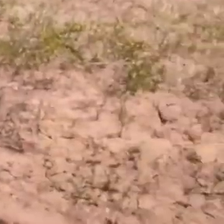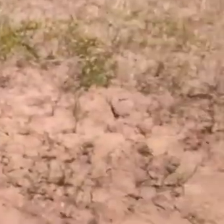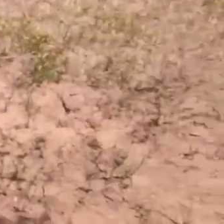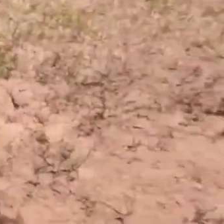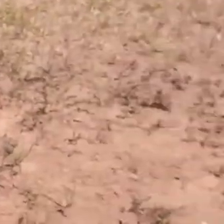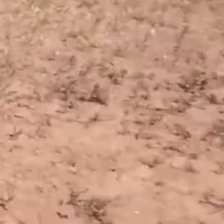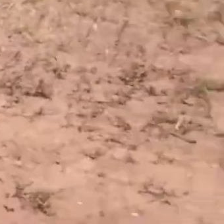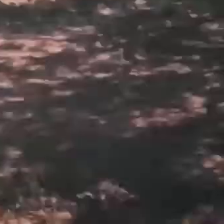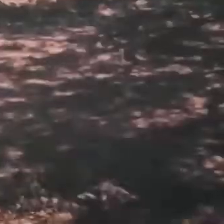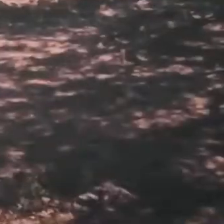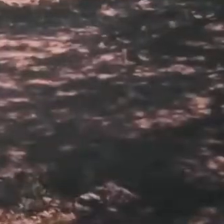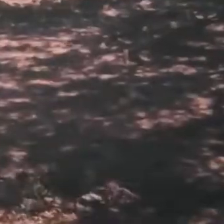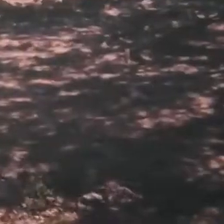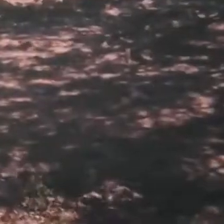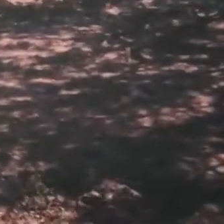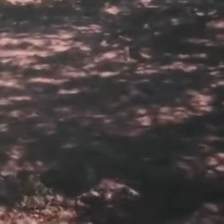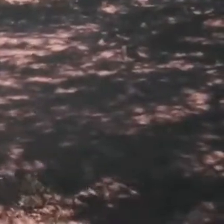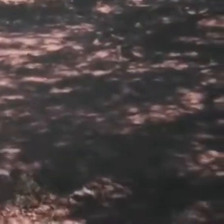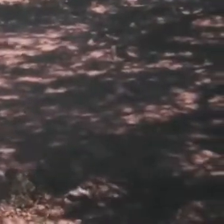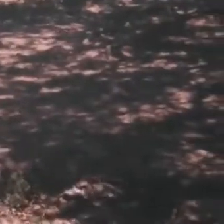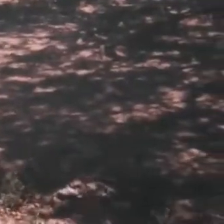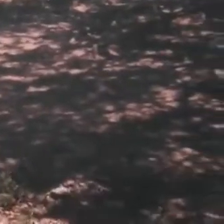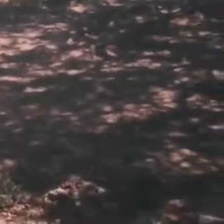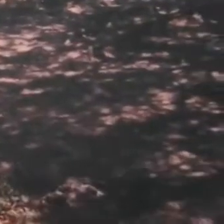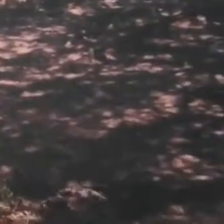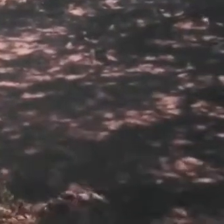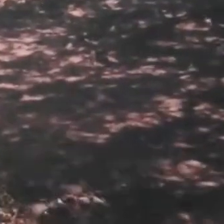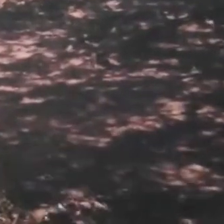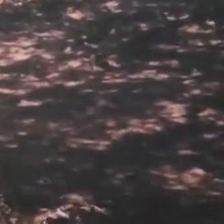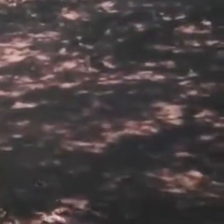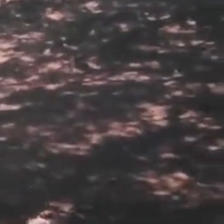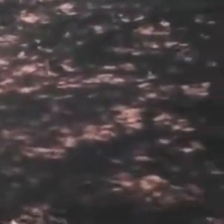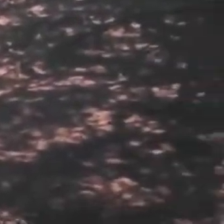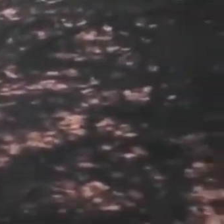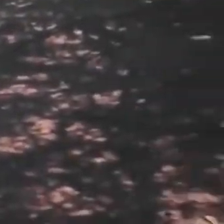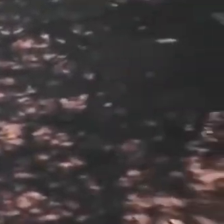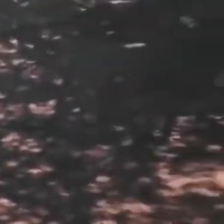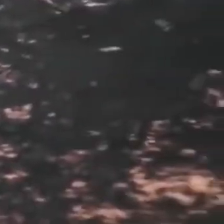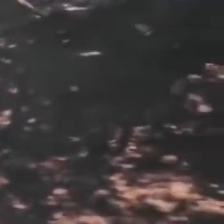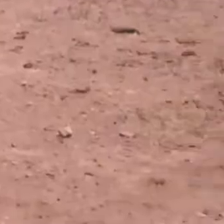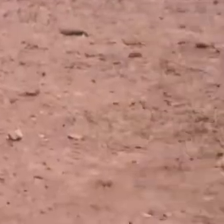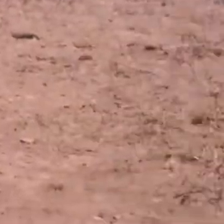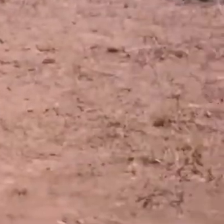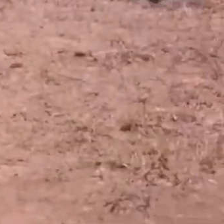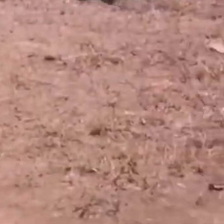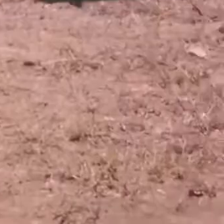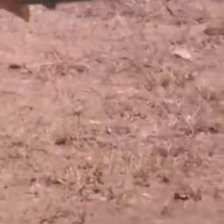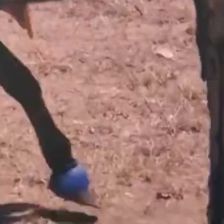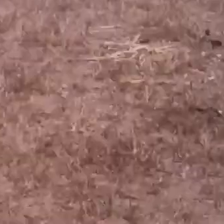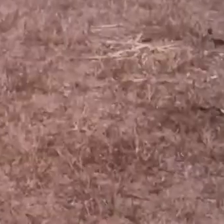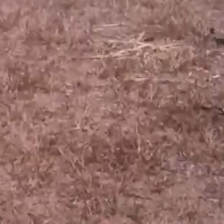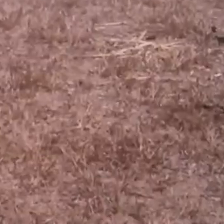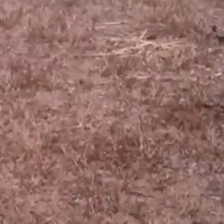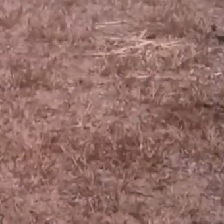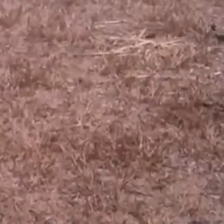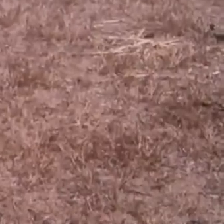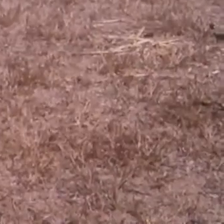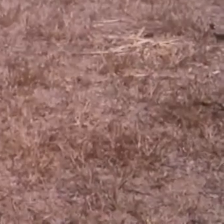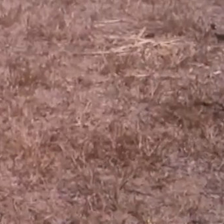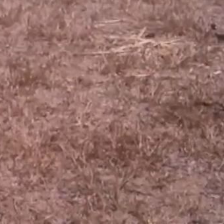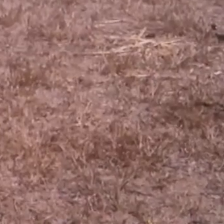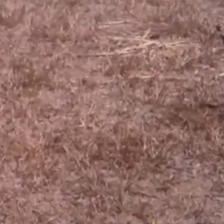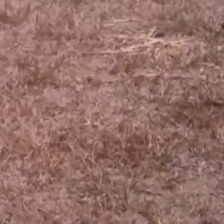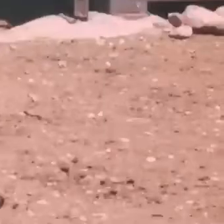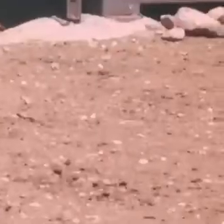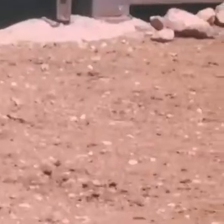tornou-se fã da pega de boi no mato e se apaixonou pelos eventos no campo. Com 16 anos, começou a ser convidado